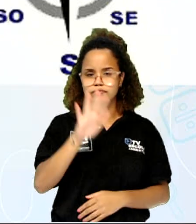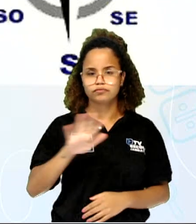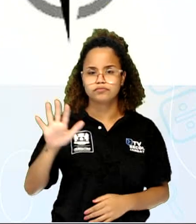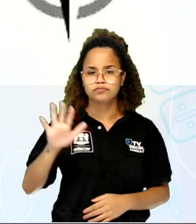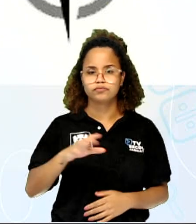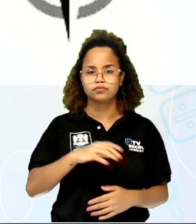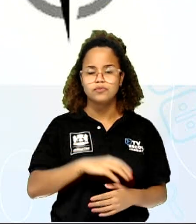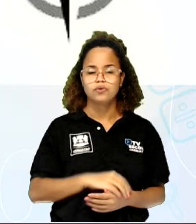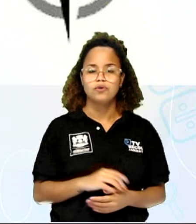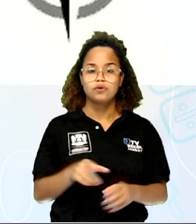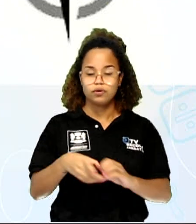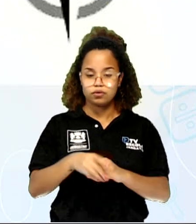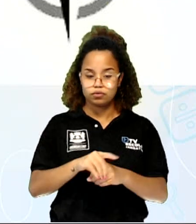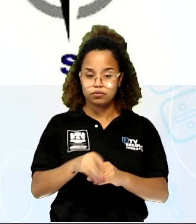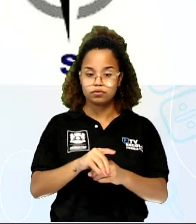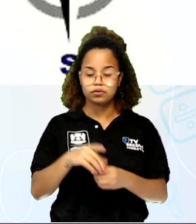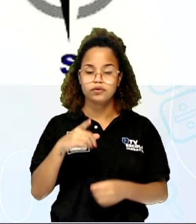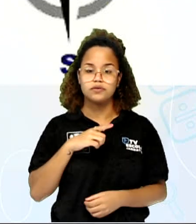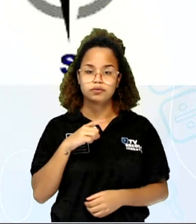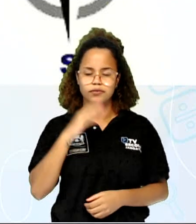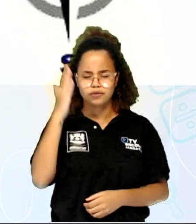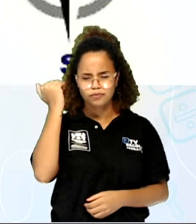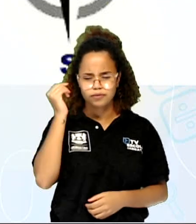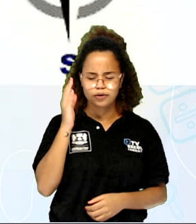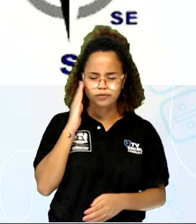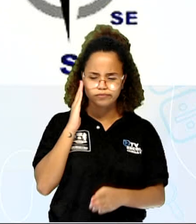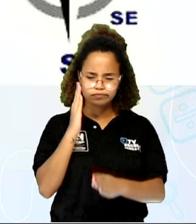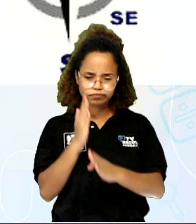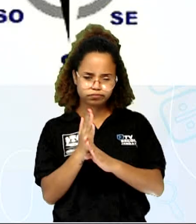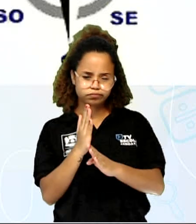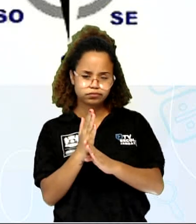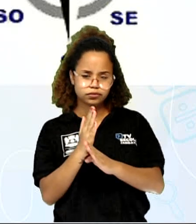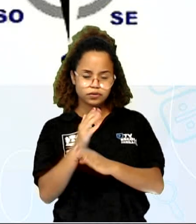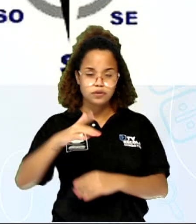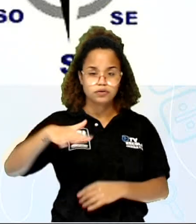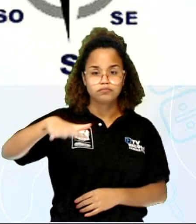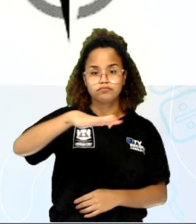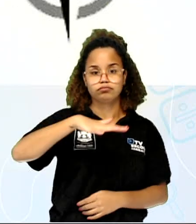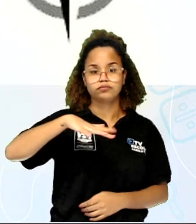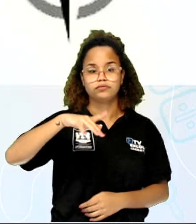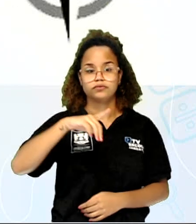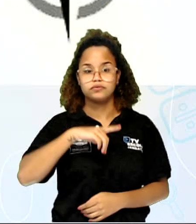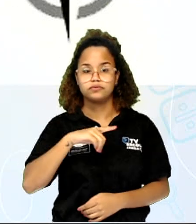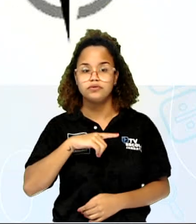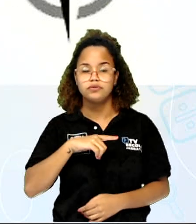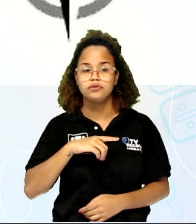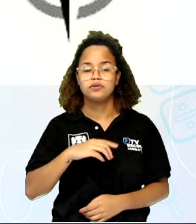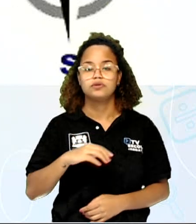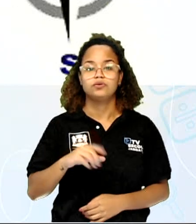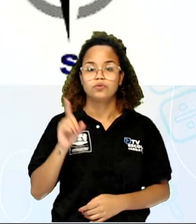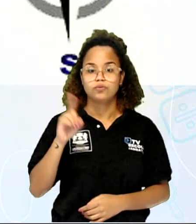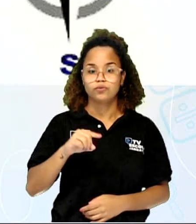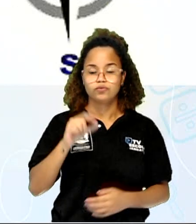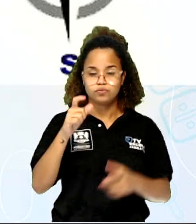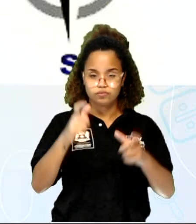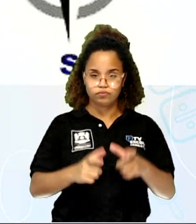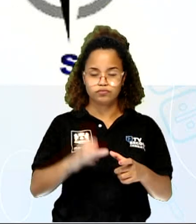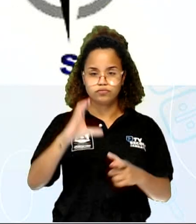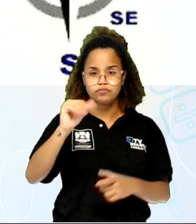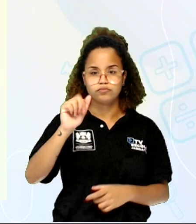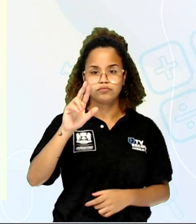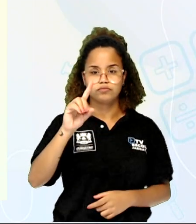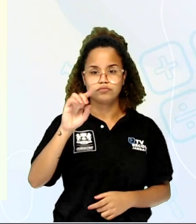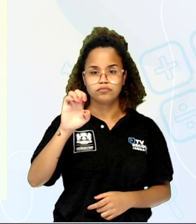referência utilizados para a orientação no espaço. Nelas estão contidos os pontos cardeais e os